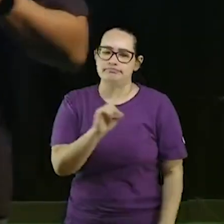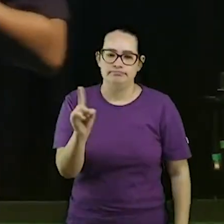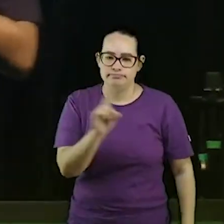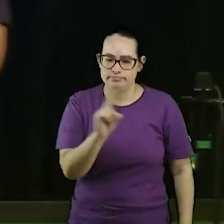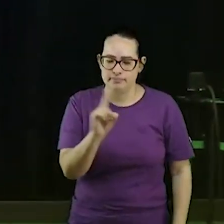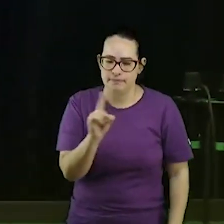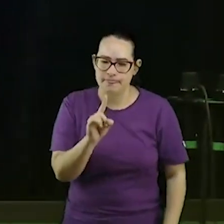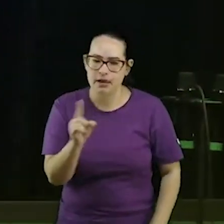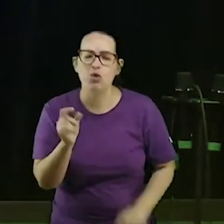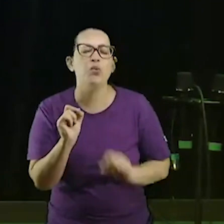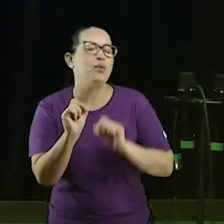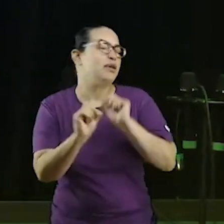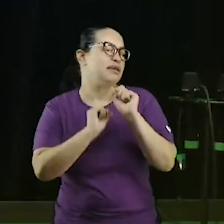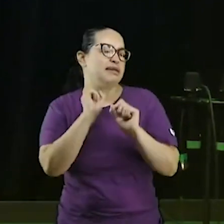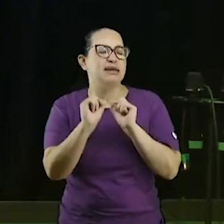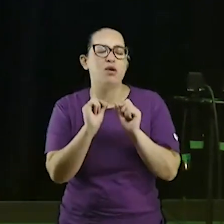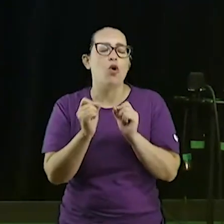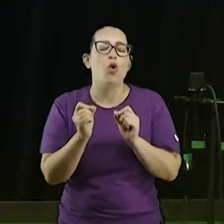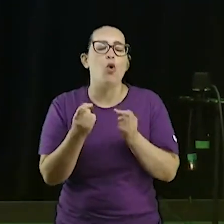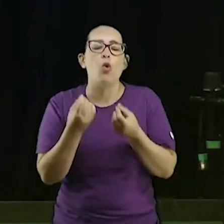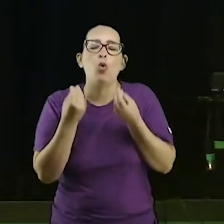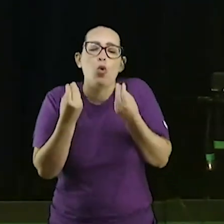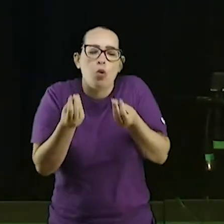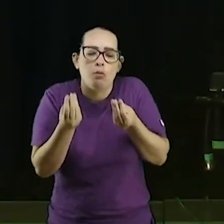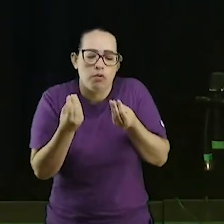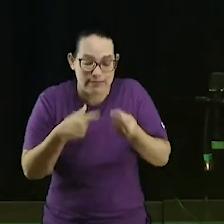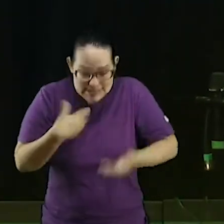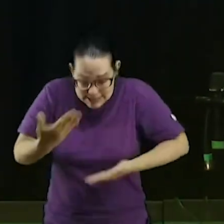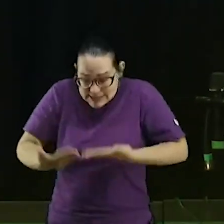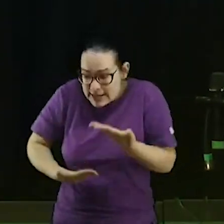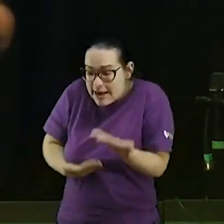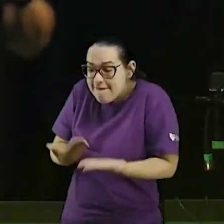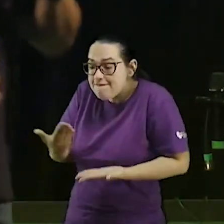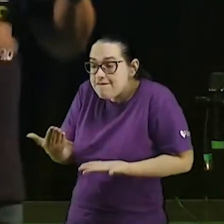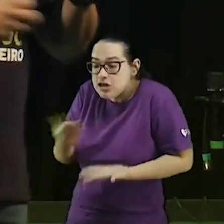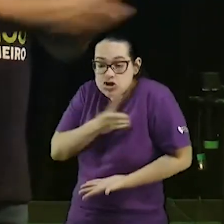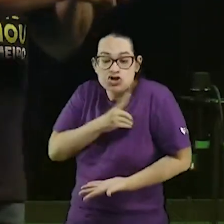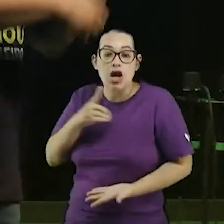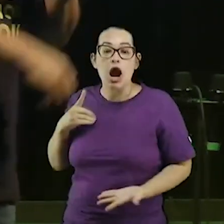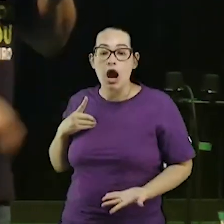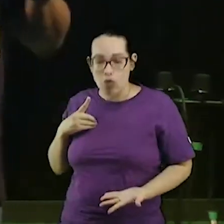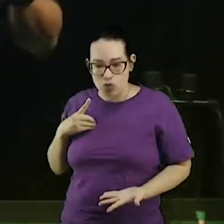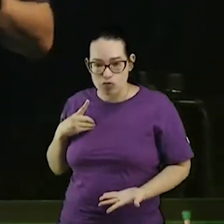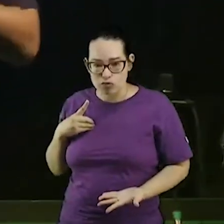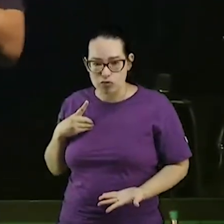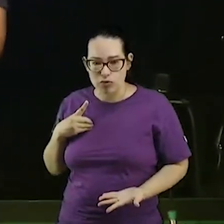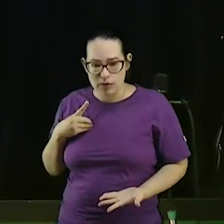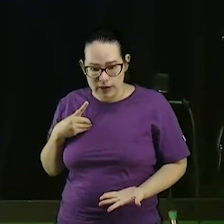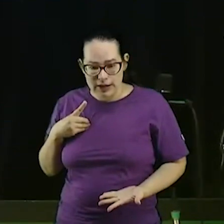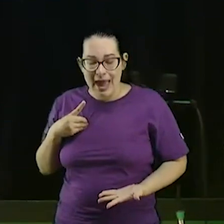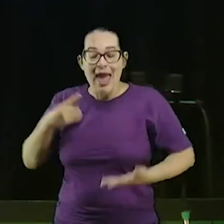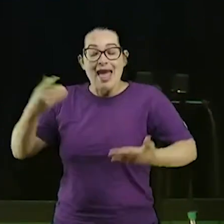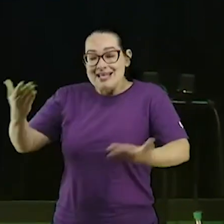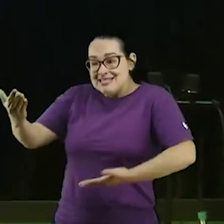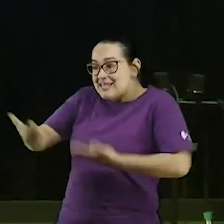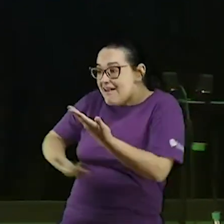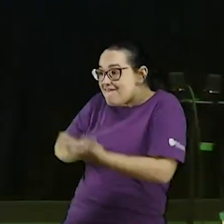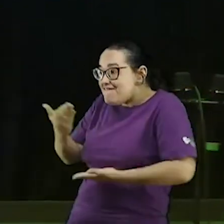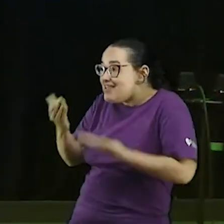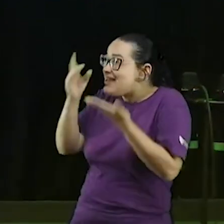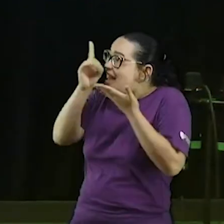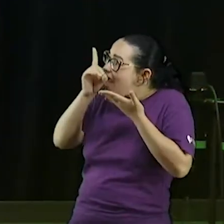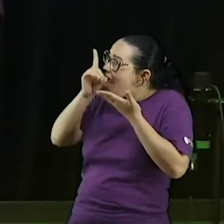construído essa figura para servir na mesa. e isso traz grande alegria. Servir a Deus